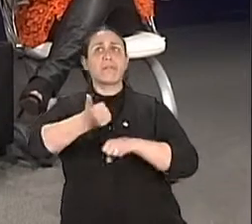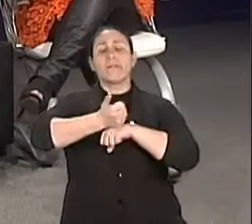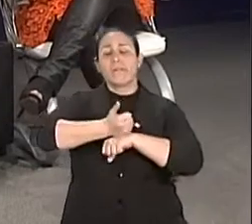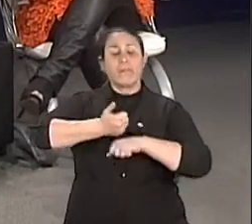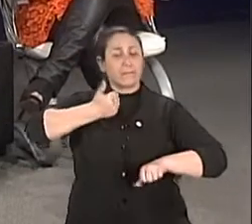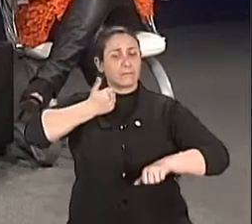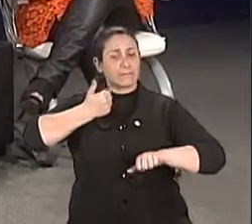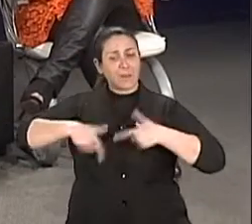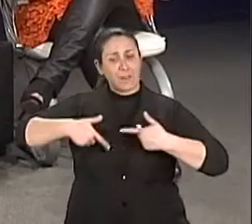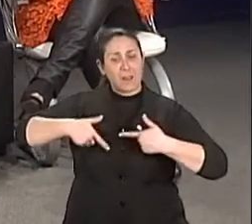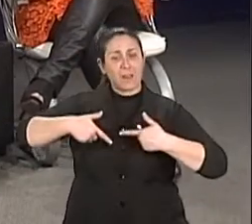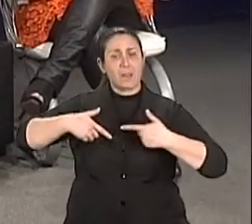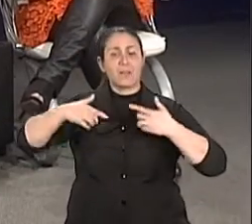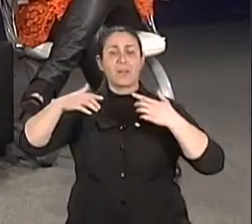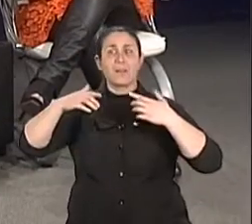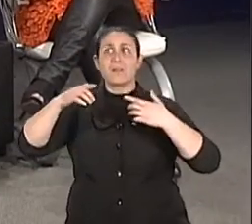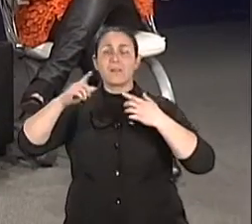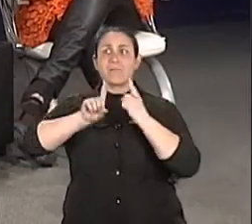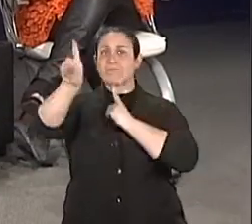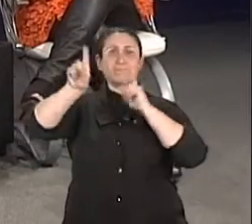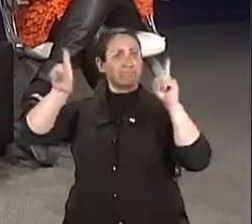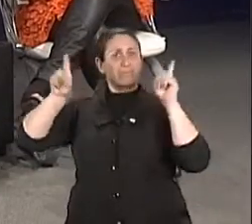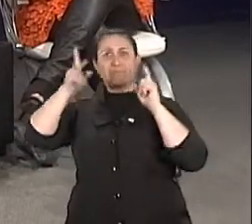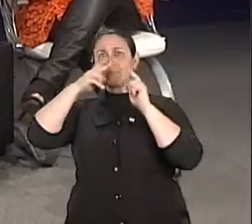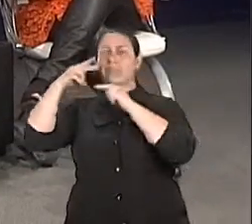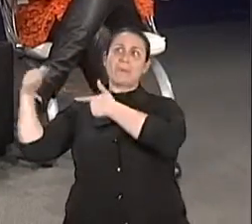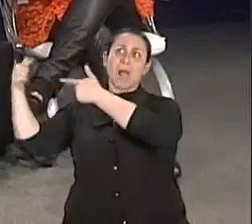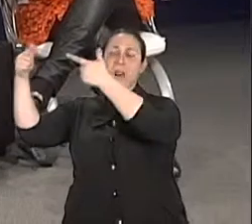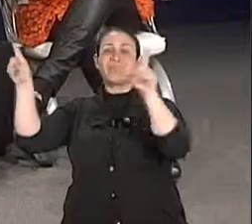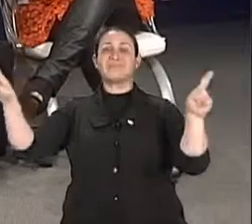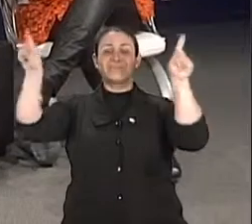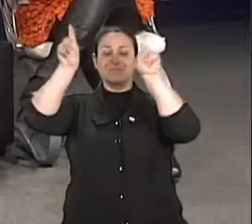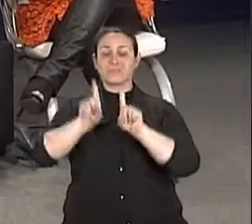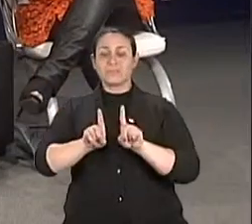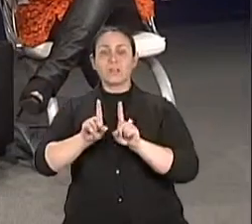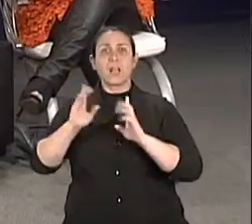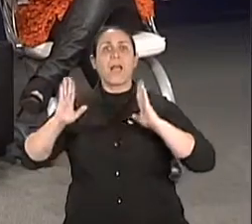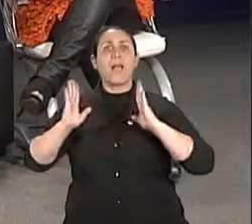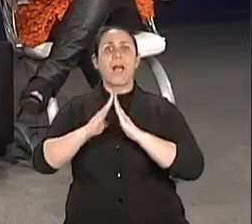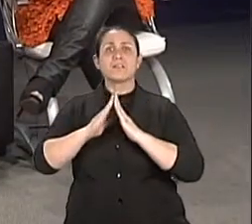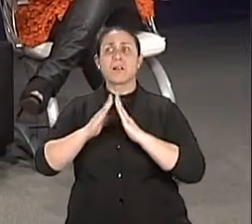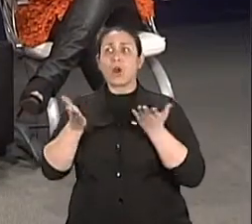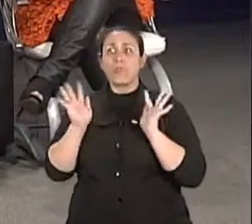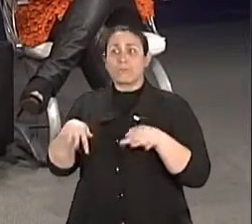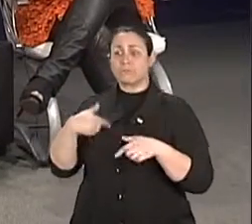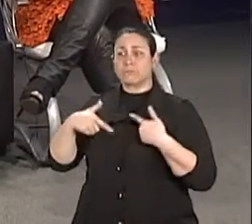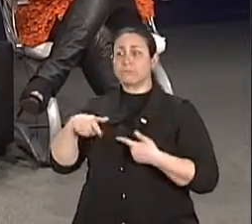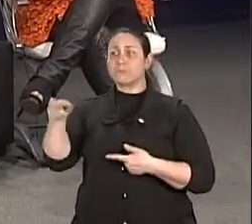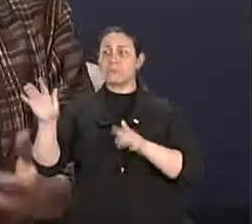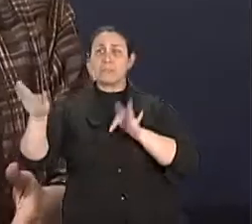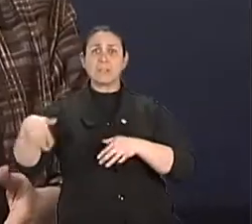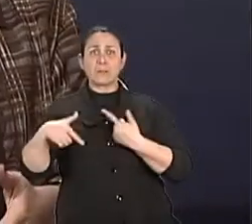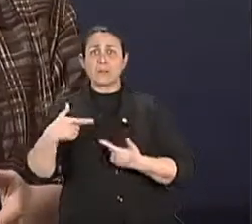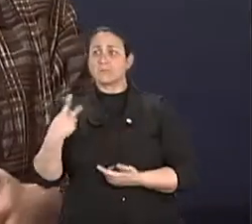aquelas pessoas se encontram... Que não se prepararam. Ah, ok. Palavra-chave, preparação. se prepararam pra